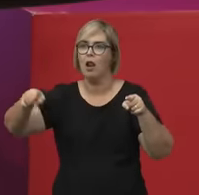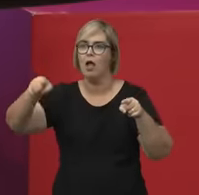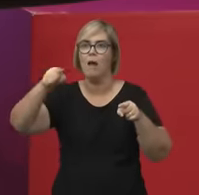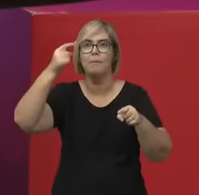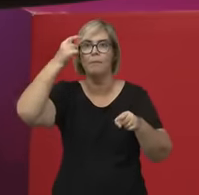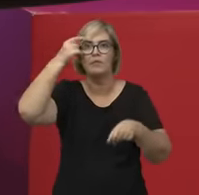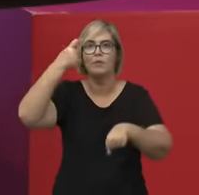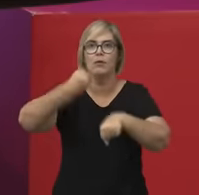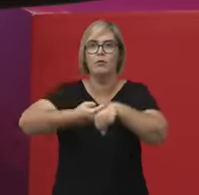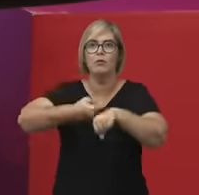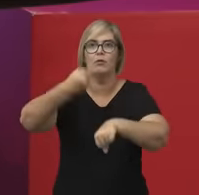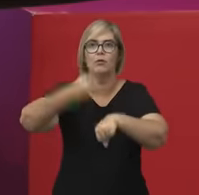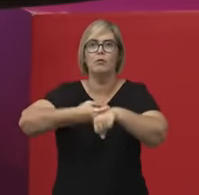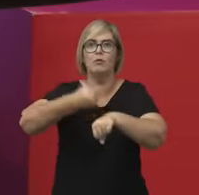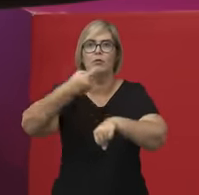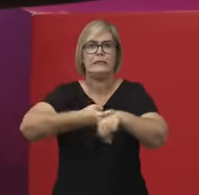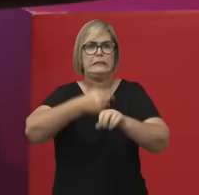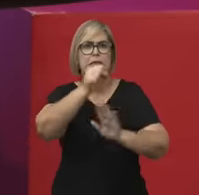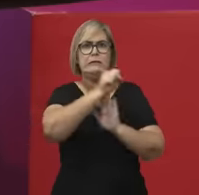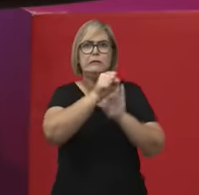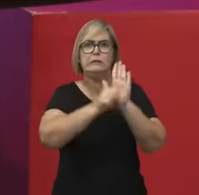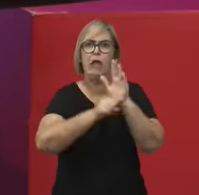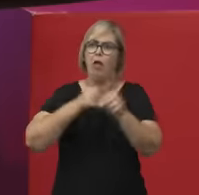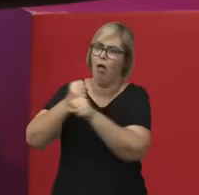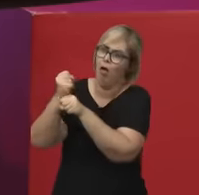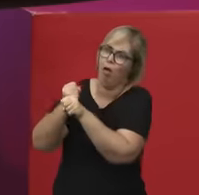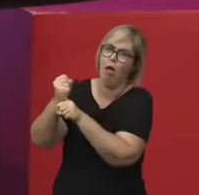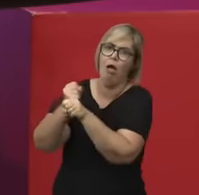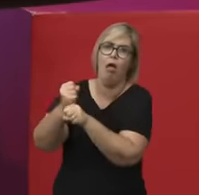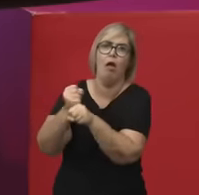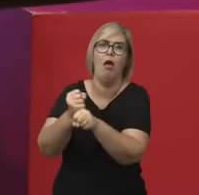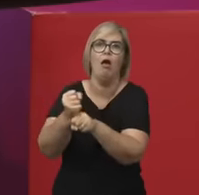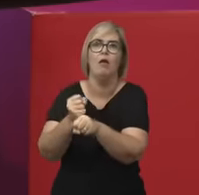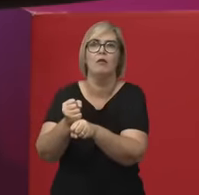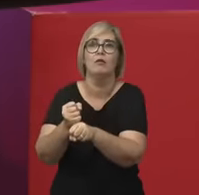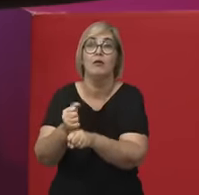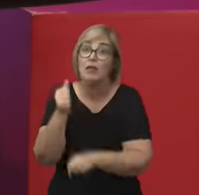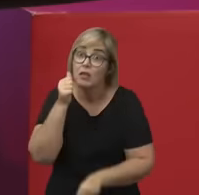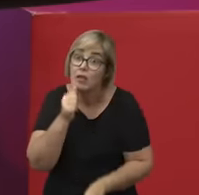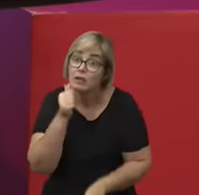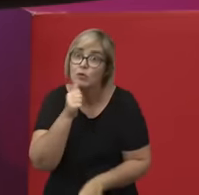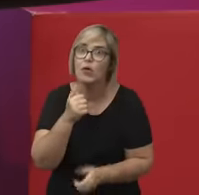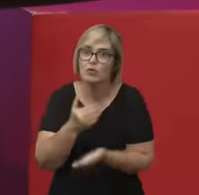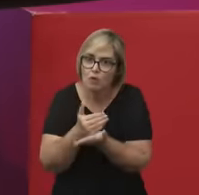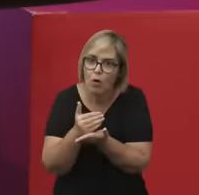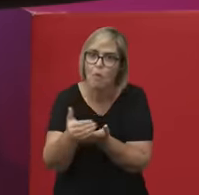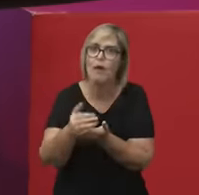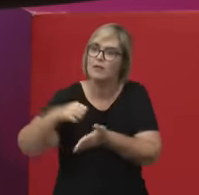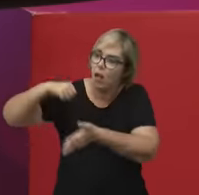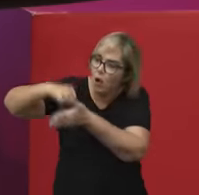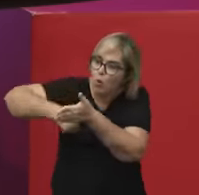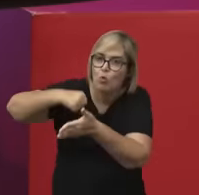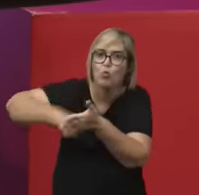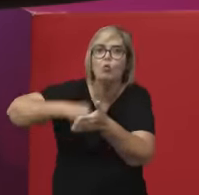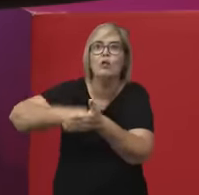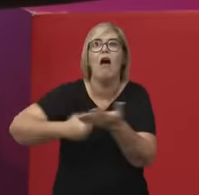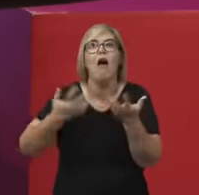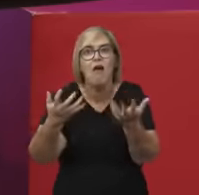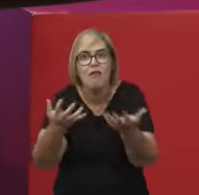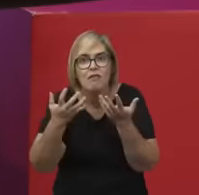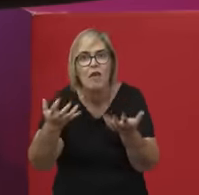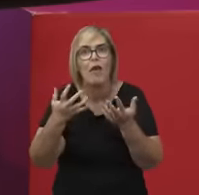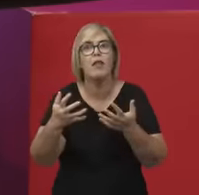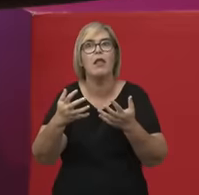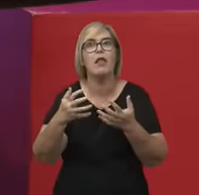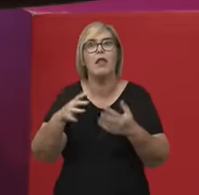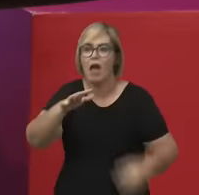primeiro grande movimento reivindicatório das mulheres filósofas é pelo direito à educação, o direito a participar dessa